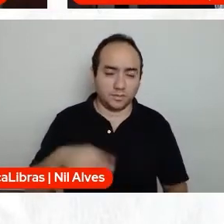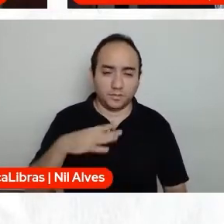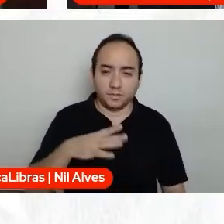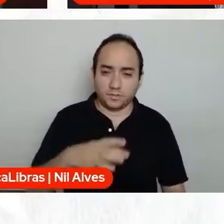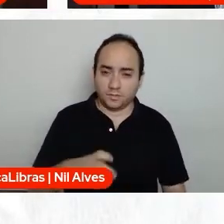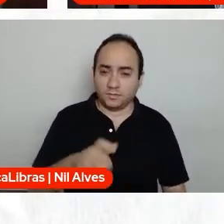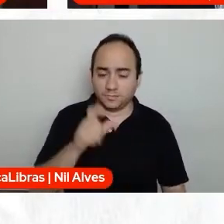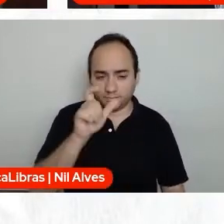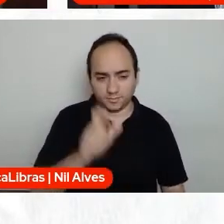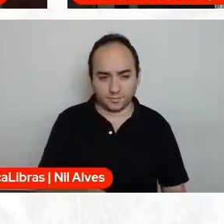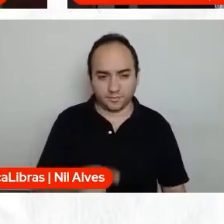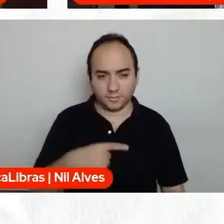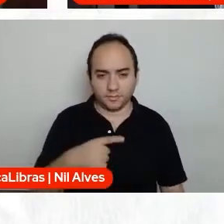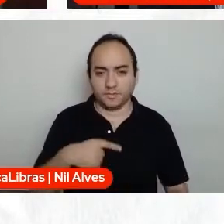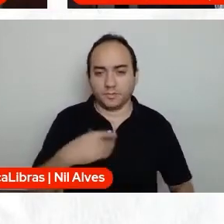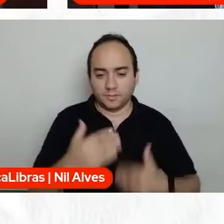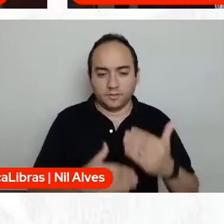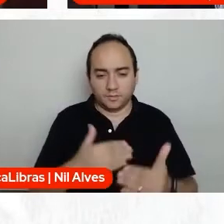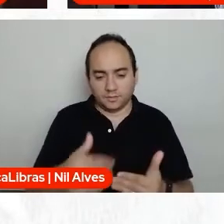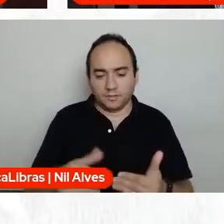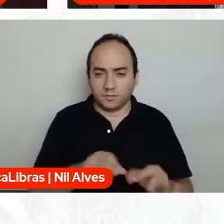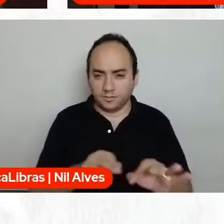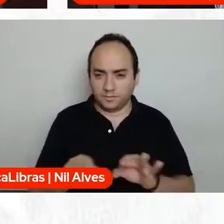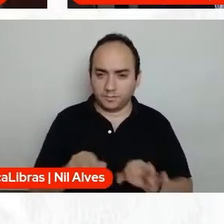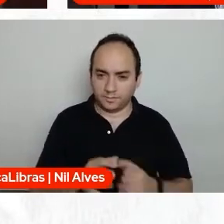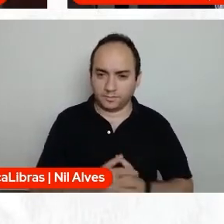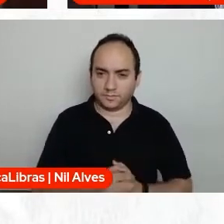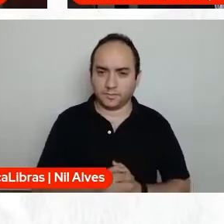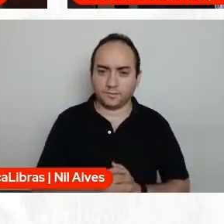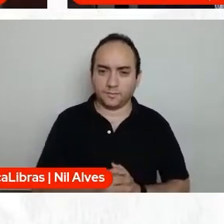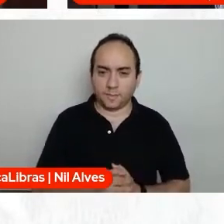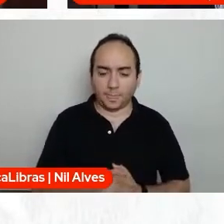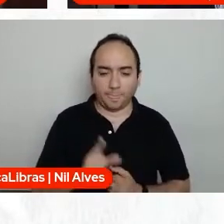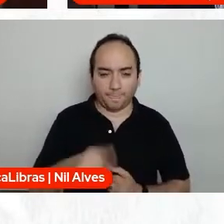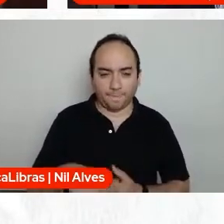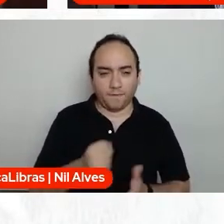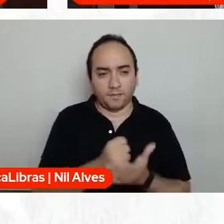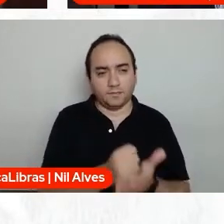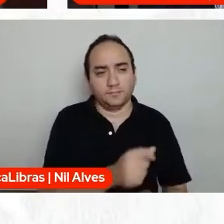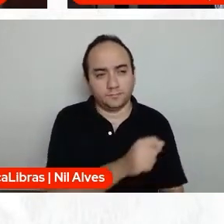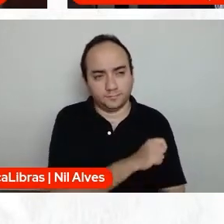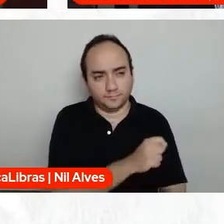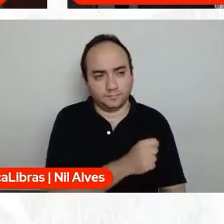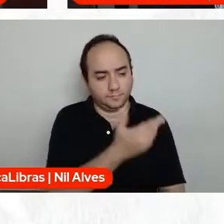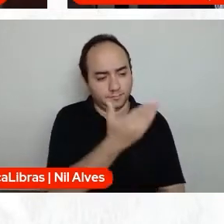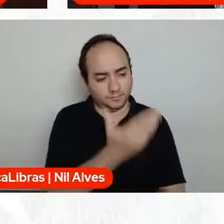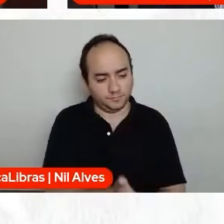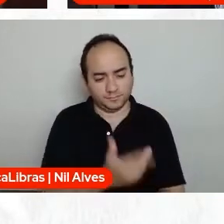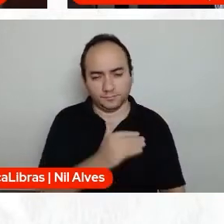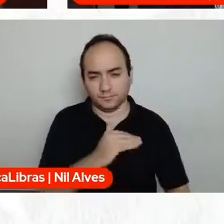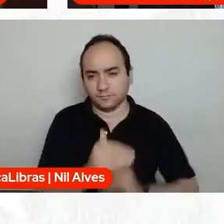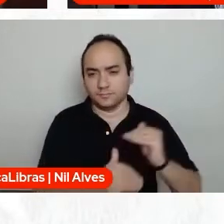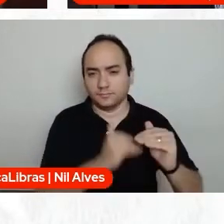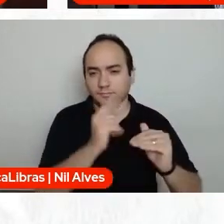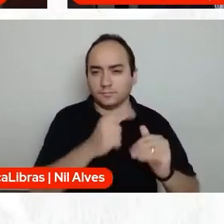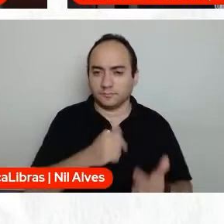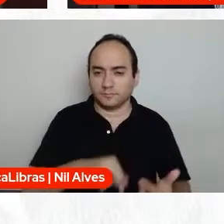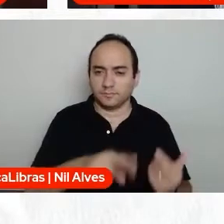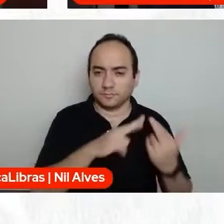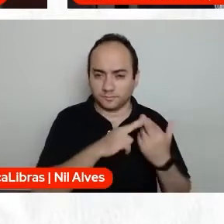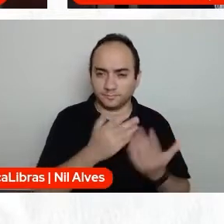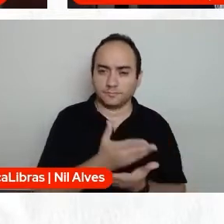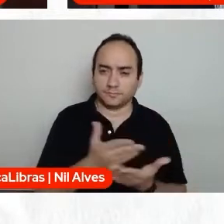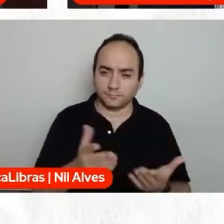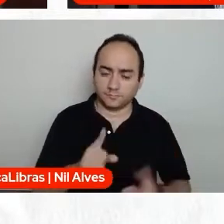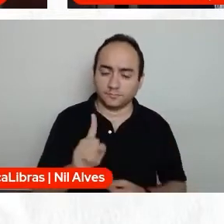a formação das novas gerações, auxiliando os alunos a construir o sentido de uma responsabilidade para valorizar os